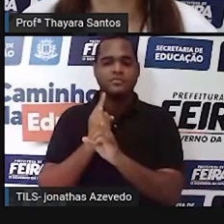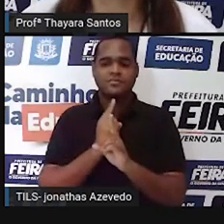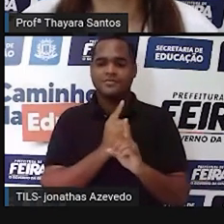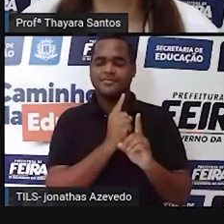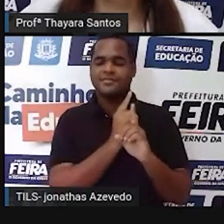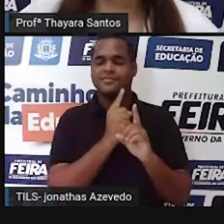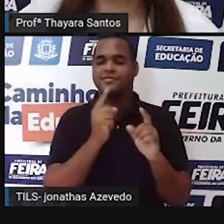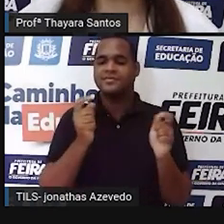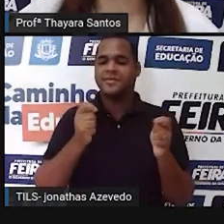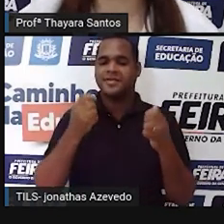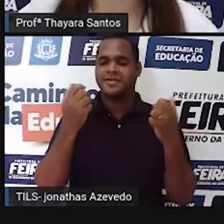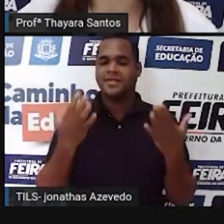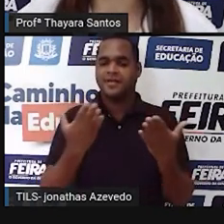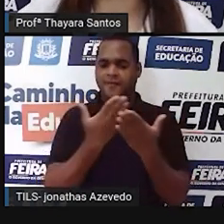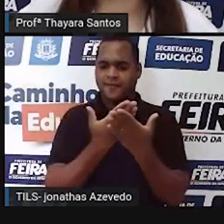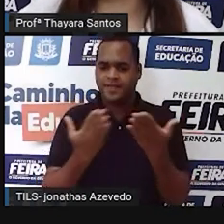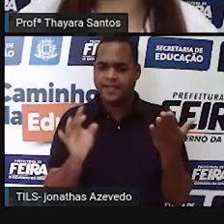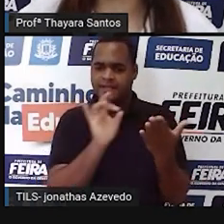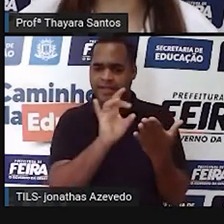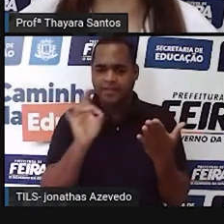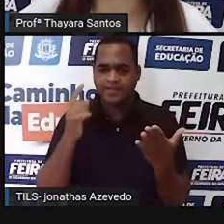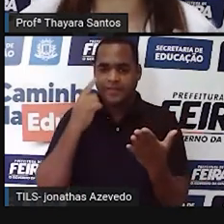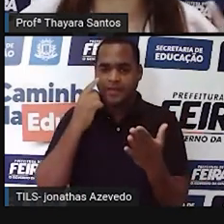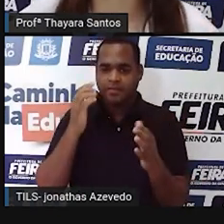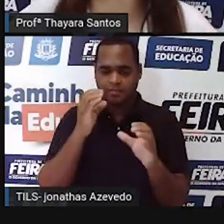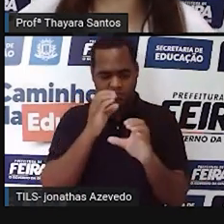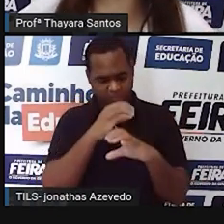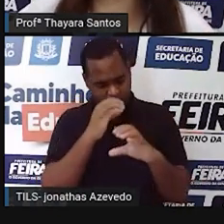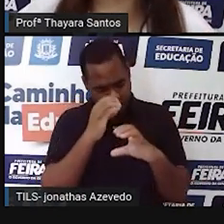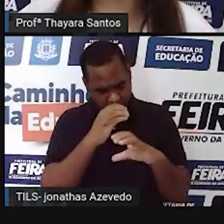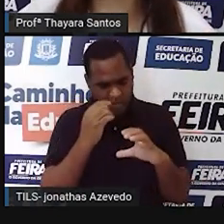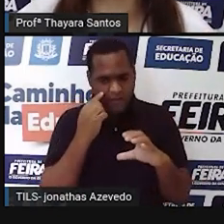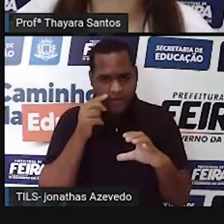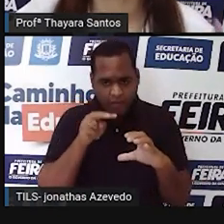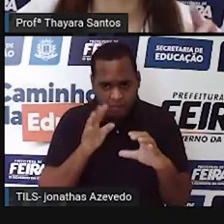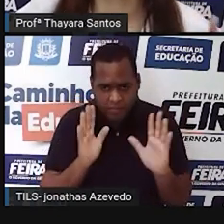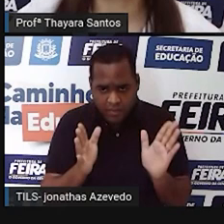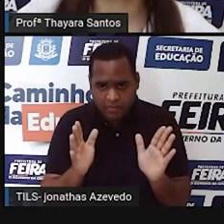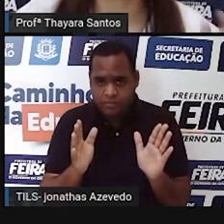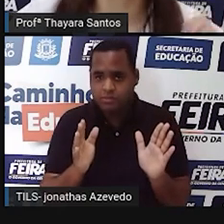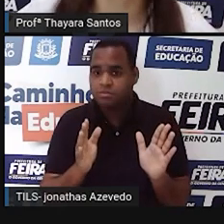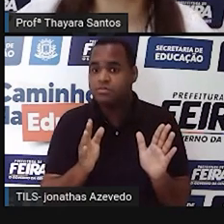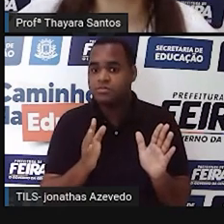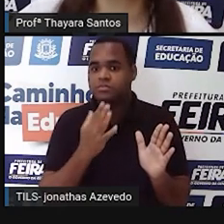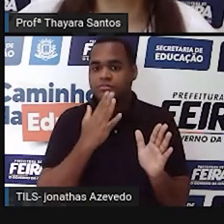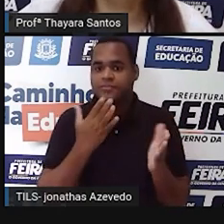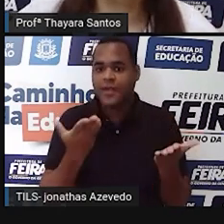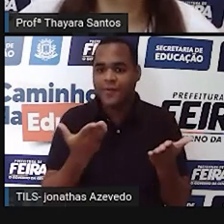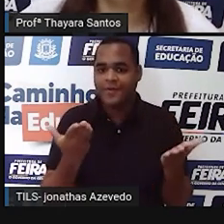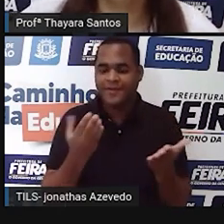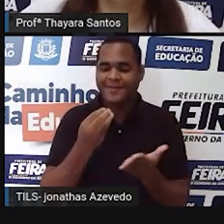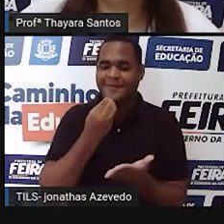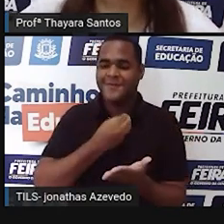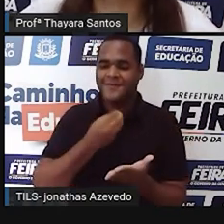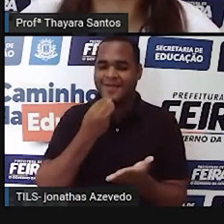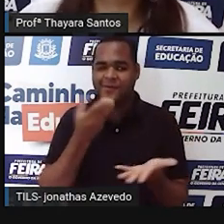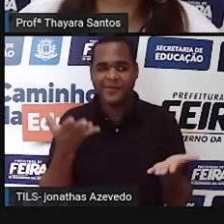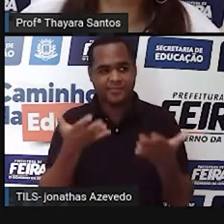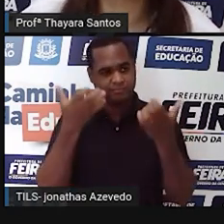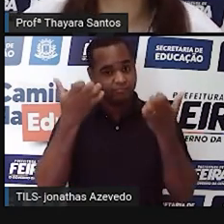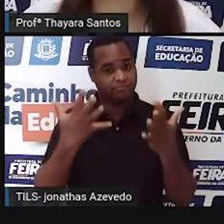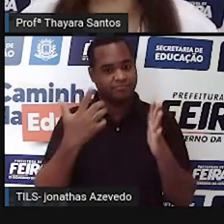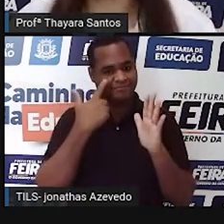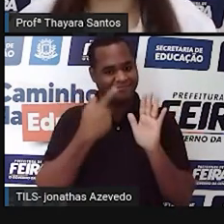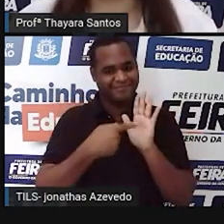Agora vocês aí do outro lado já viram o Microscópio? Sabem do que eu estou falando? Quem não viu, vai ter a oportunidade hoje de ver aqui